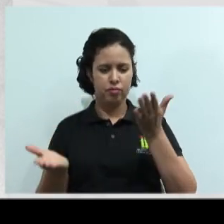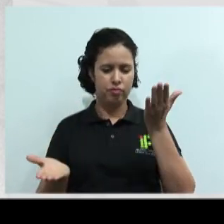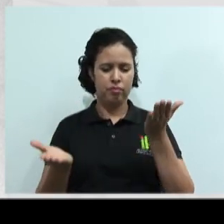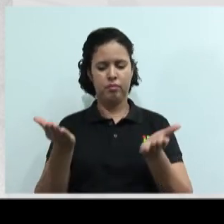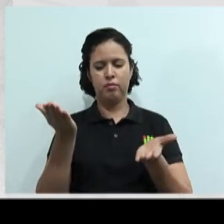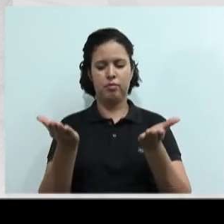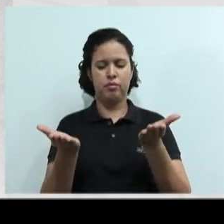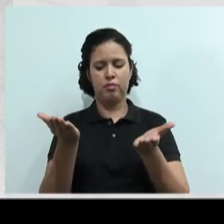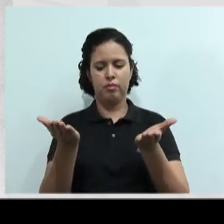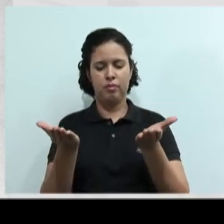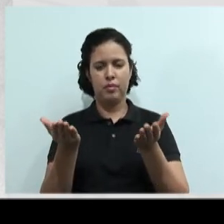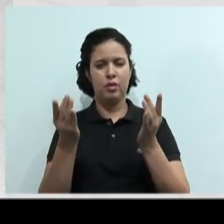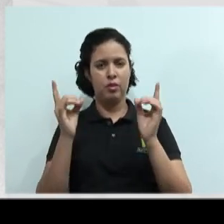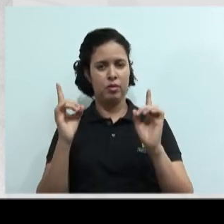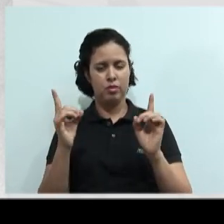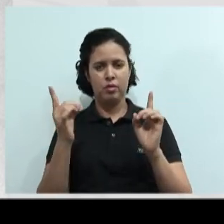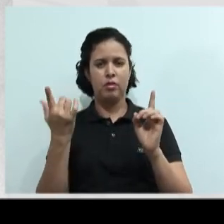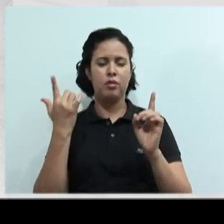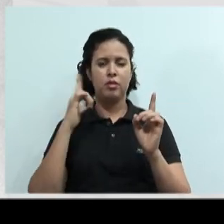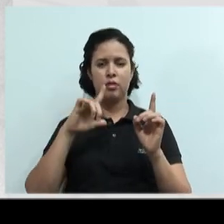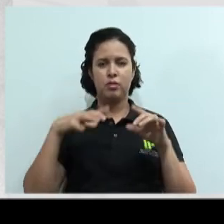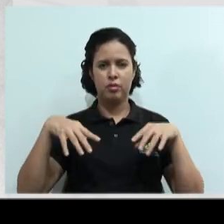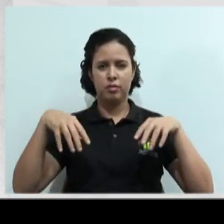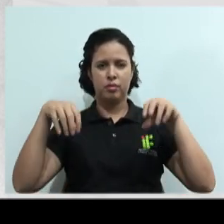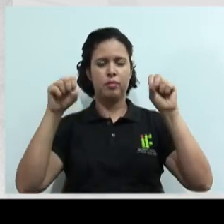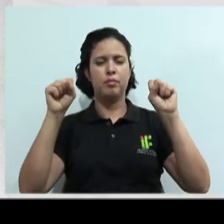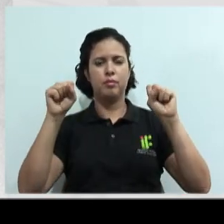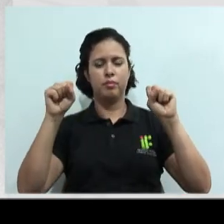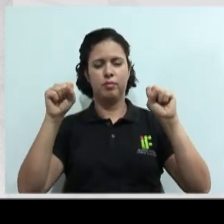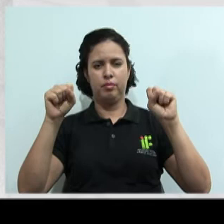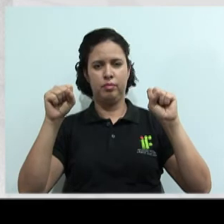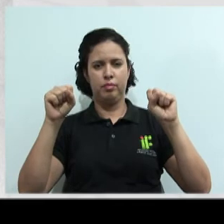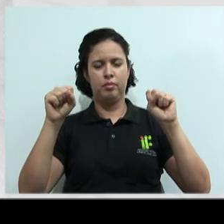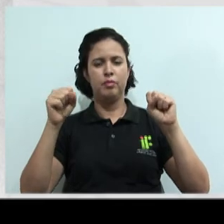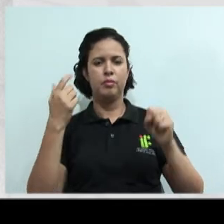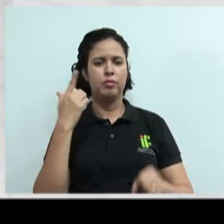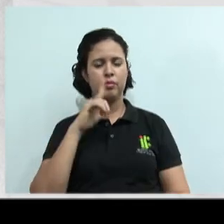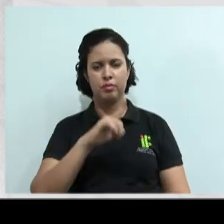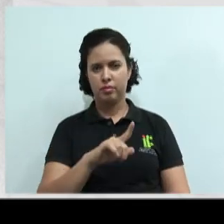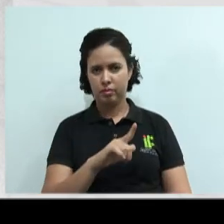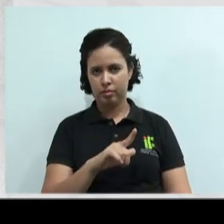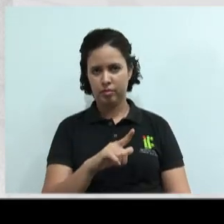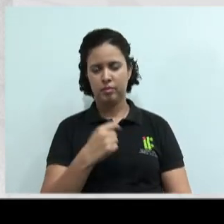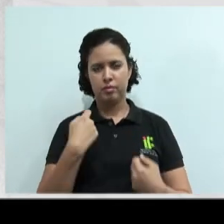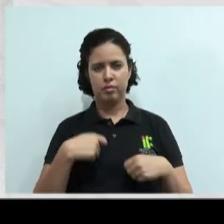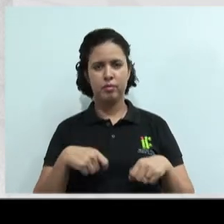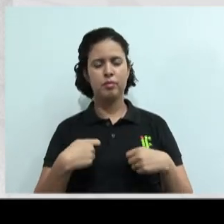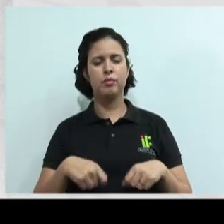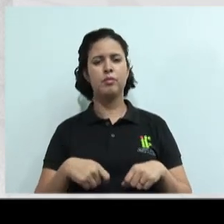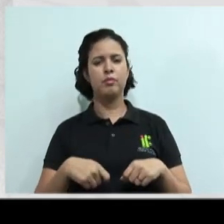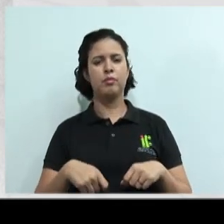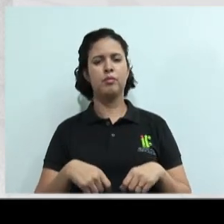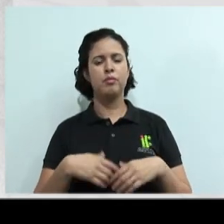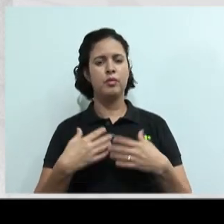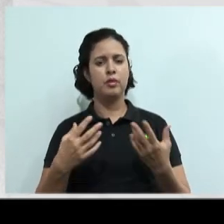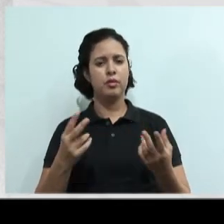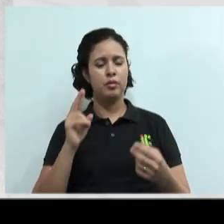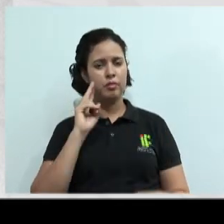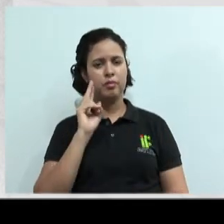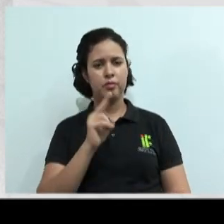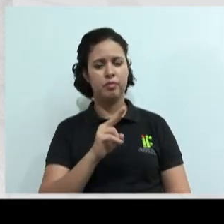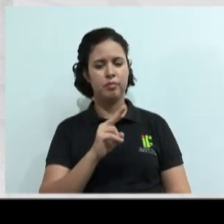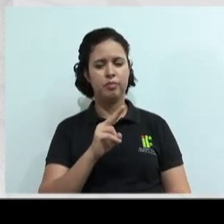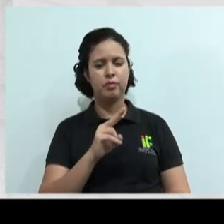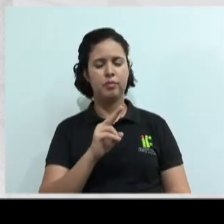forma que os dois possam conseguir pelo menos uma parte daquilo que nós precisamos. Então, observem aí, tela.